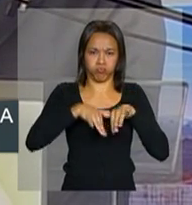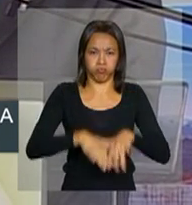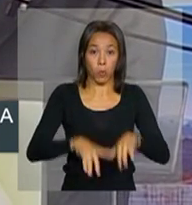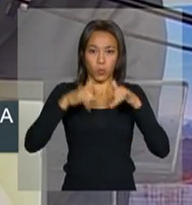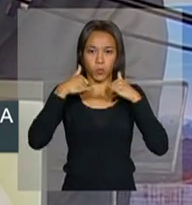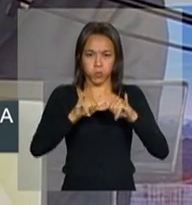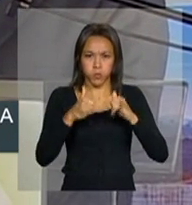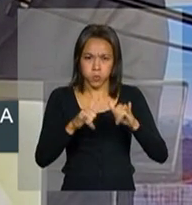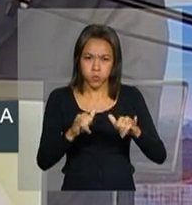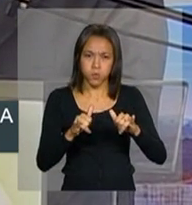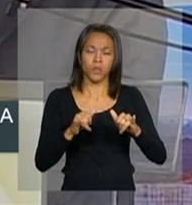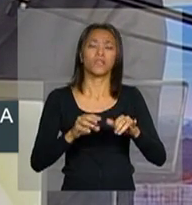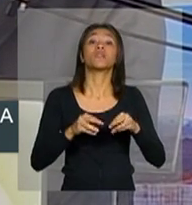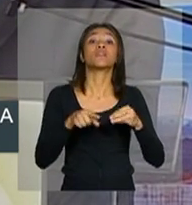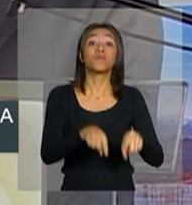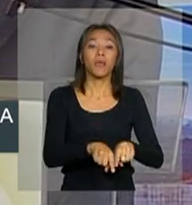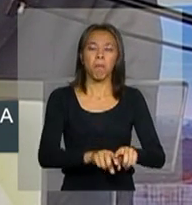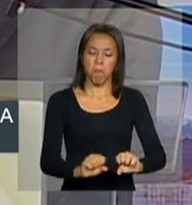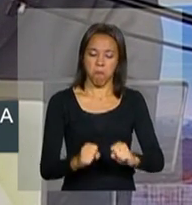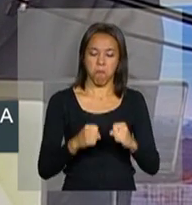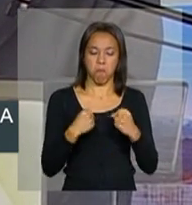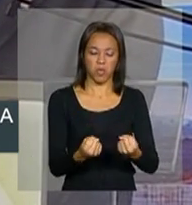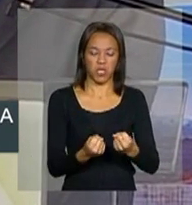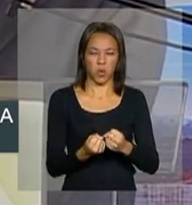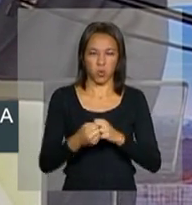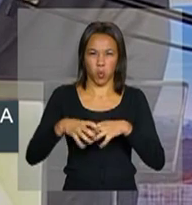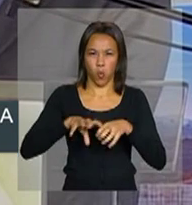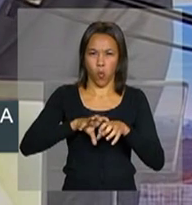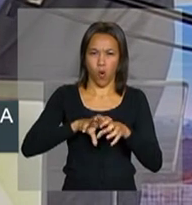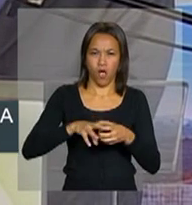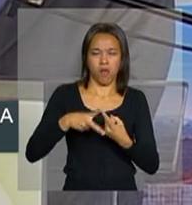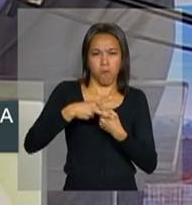cimento abrigando poderosos geradores